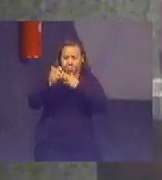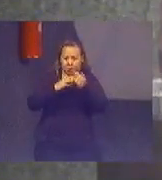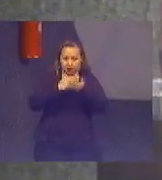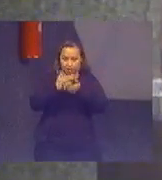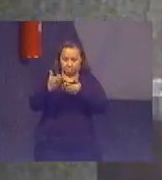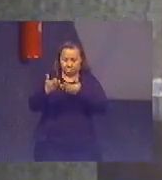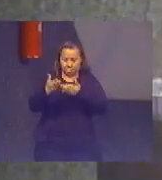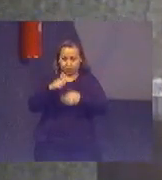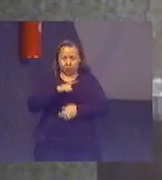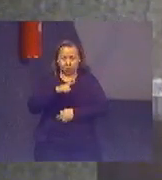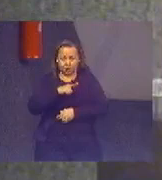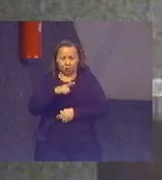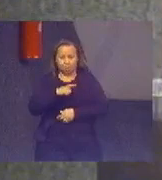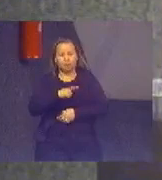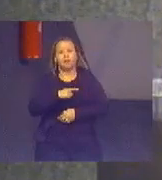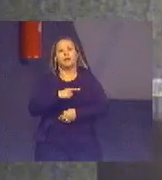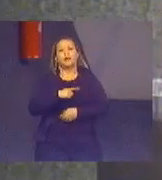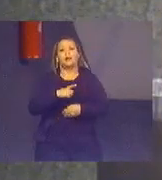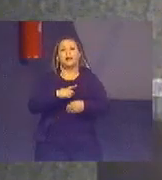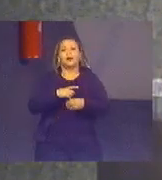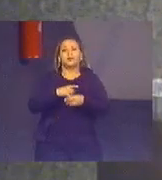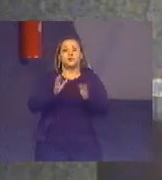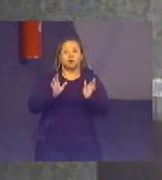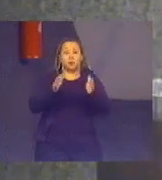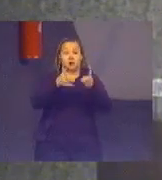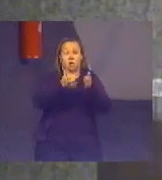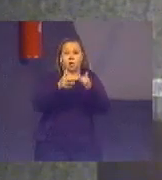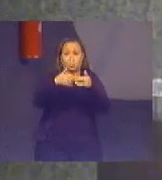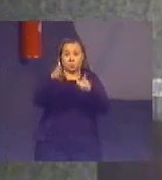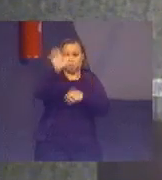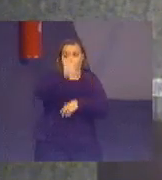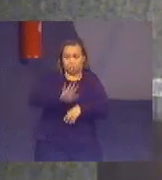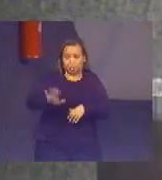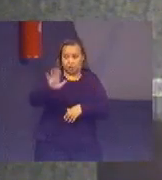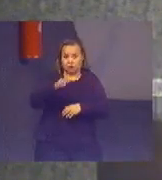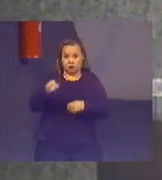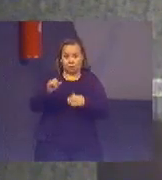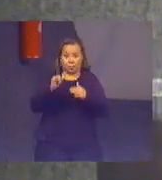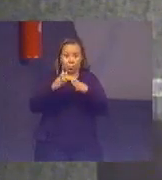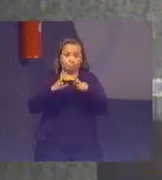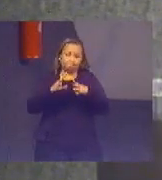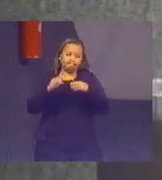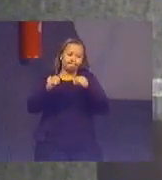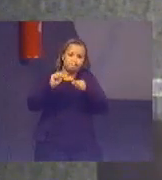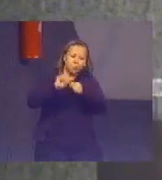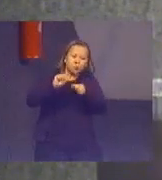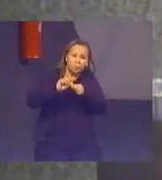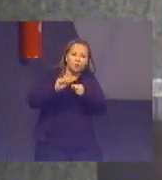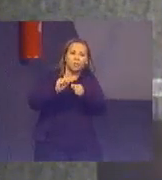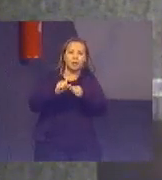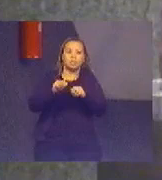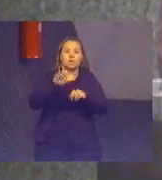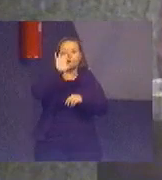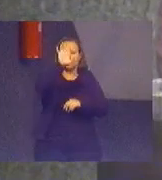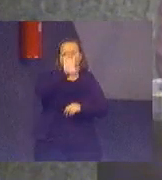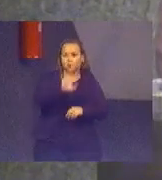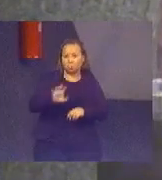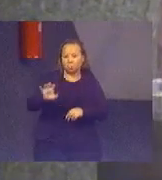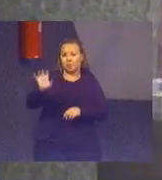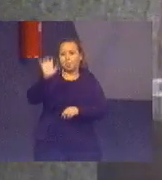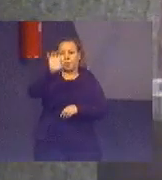Nacional dos ODS foi constituída, houve um mapeamento das políticas públicas por ODS,